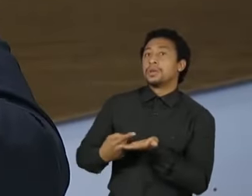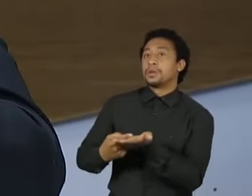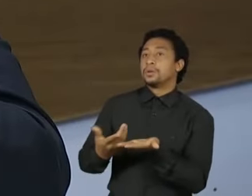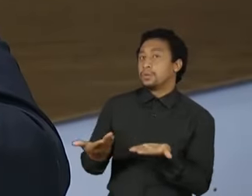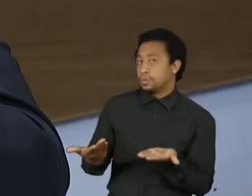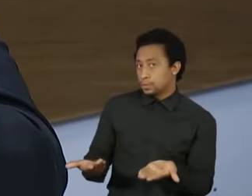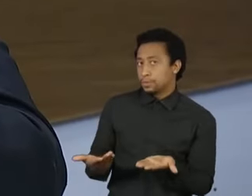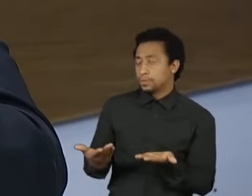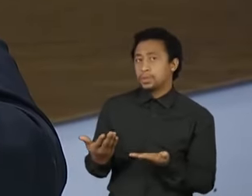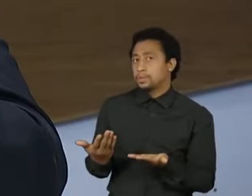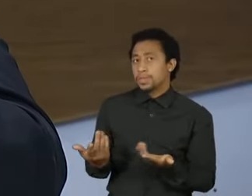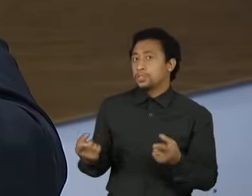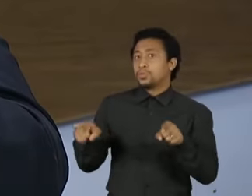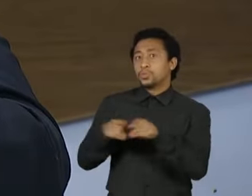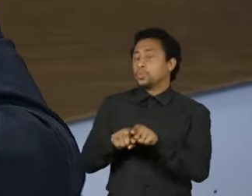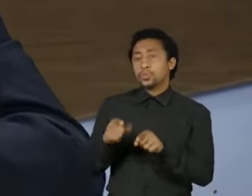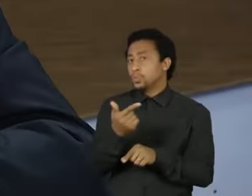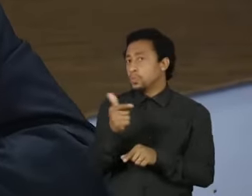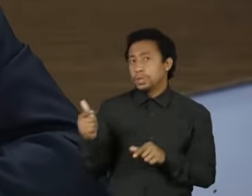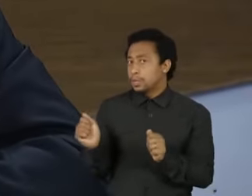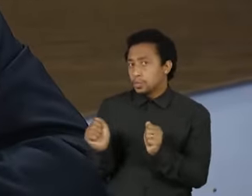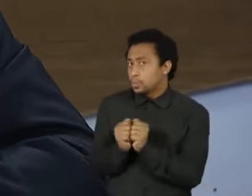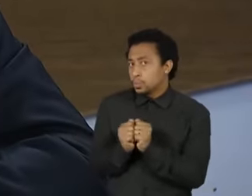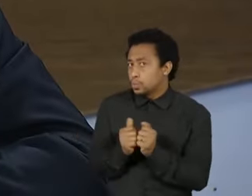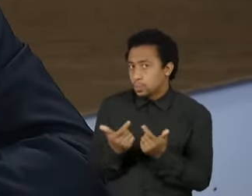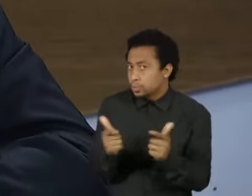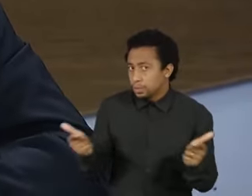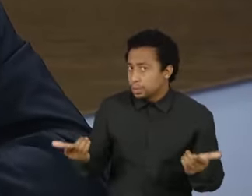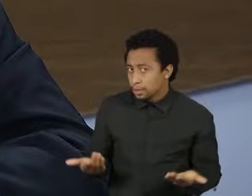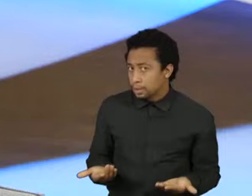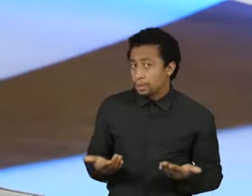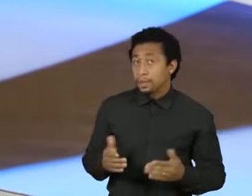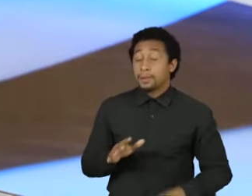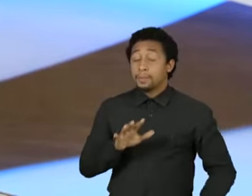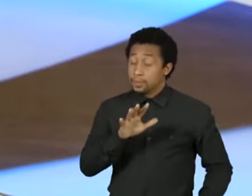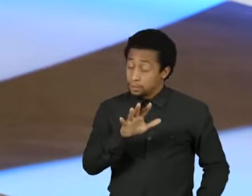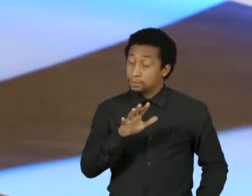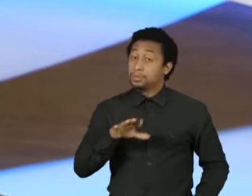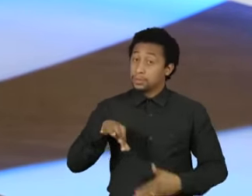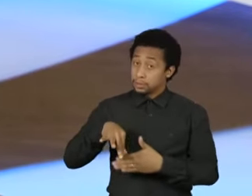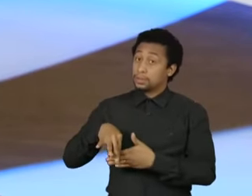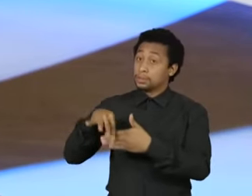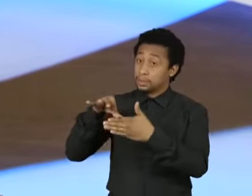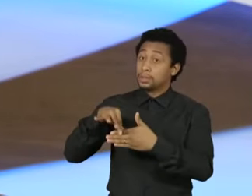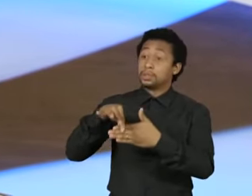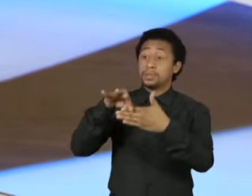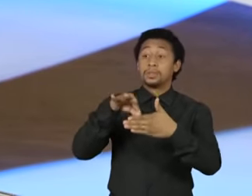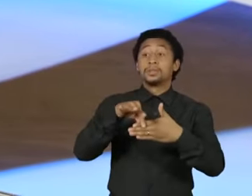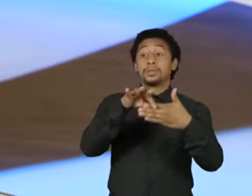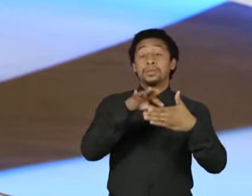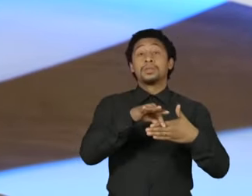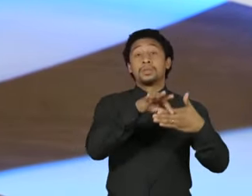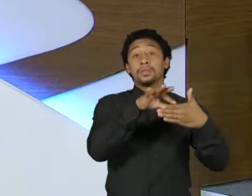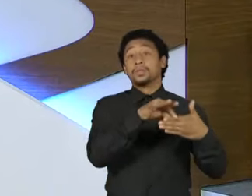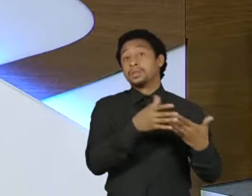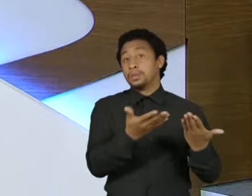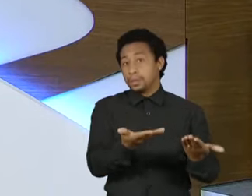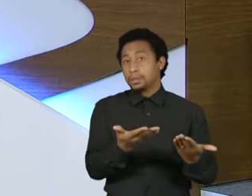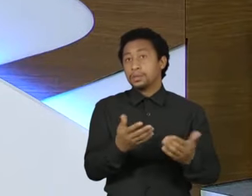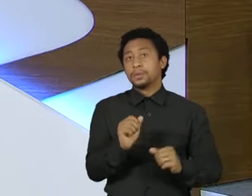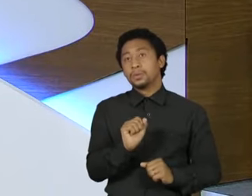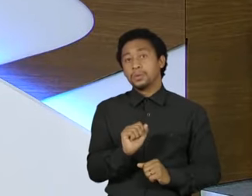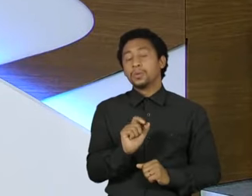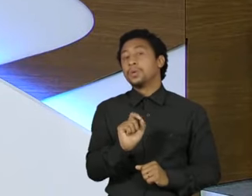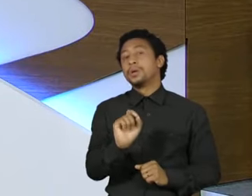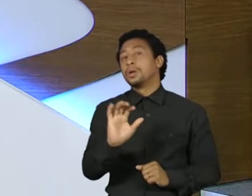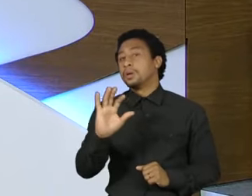constroem junto essas lideranças. Então, o senhor mesmo mencionou oligarquias. Não está na hora de... Eu não sei como, né? Não sei